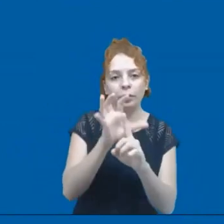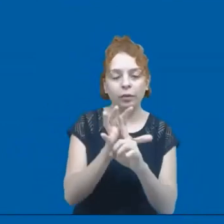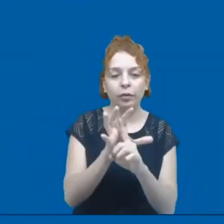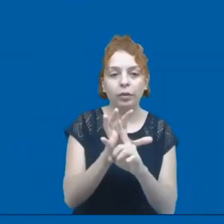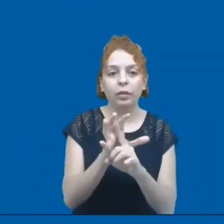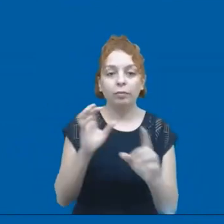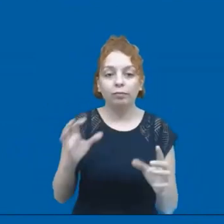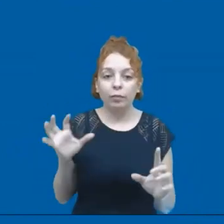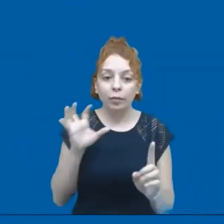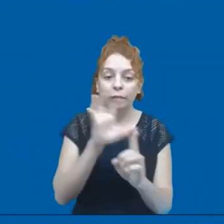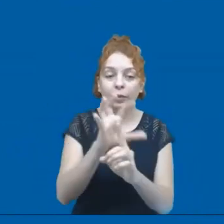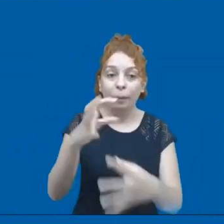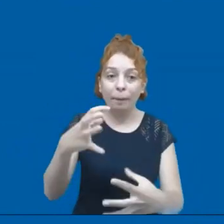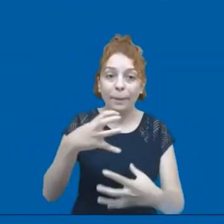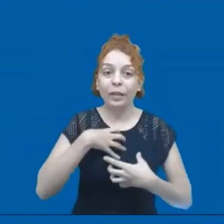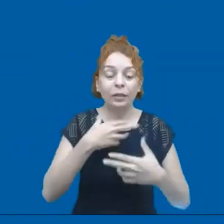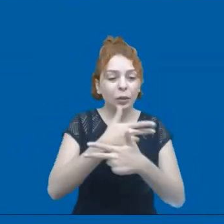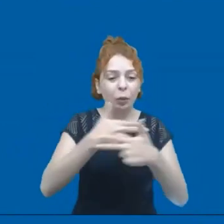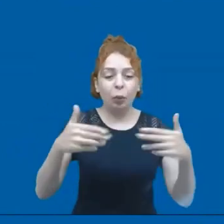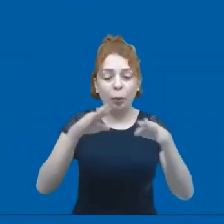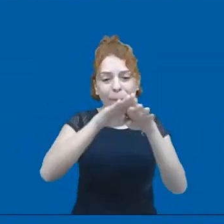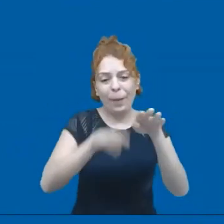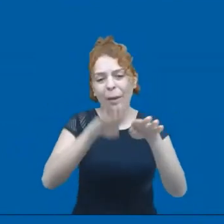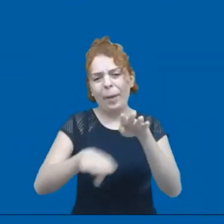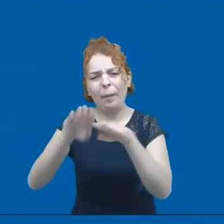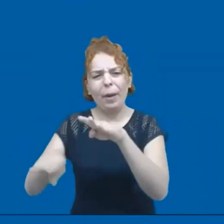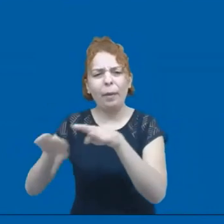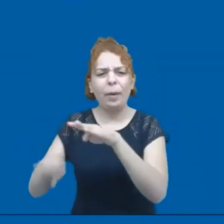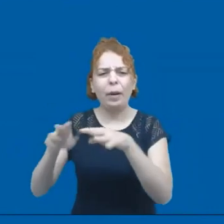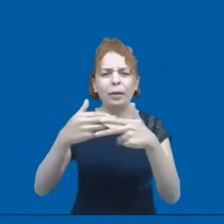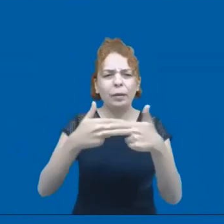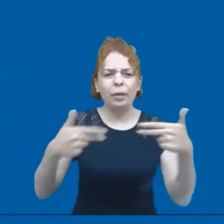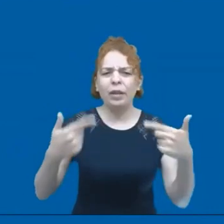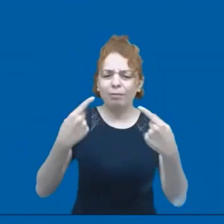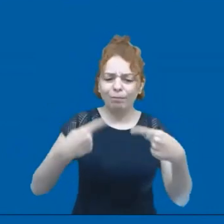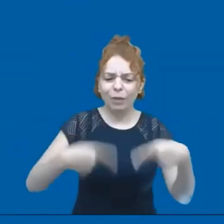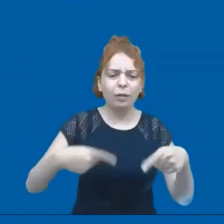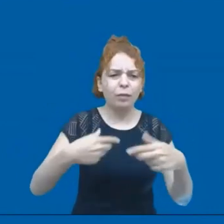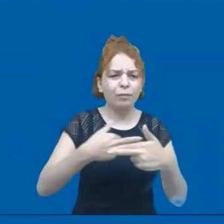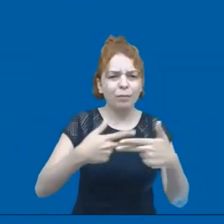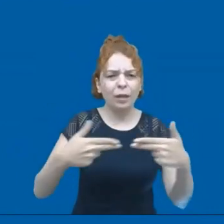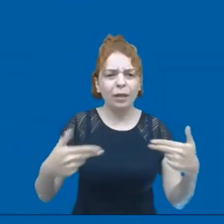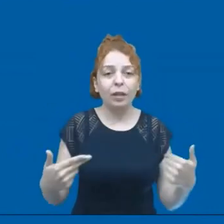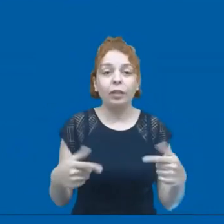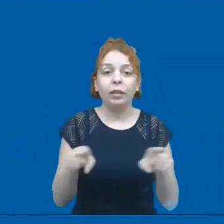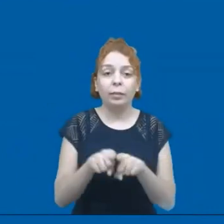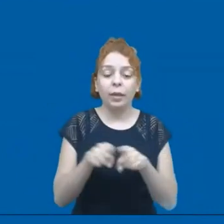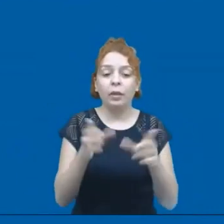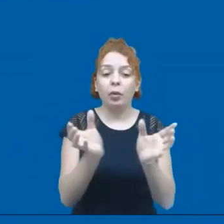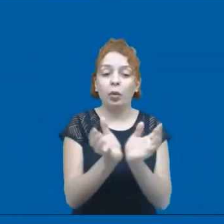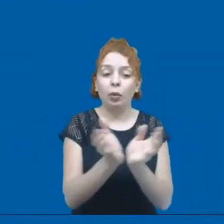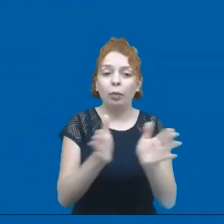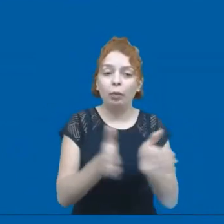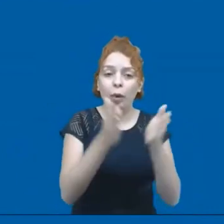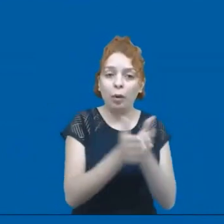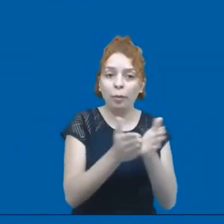são muito maiores para os estudantes que vêm de famílias pobres,